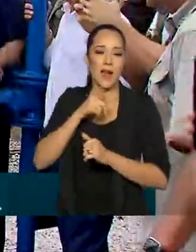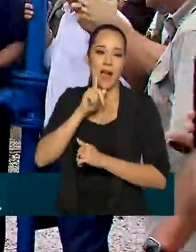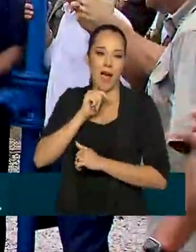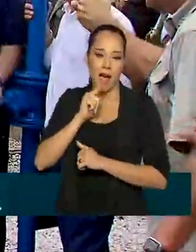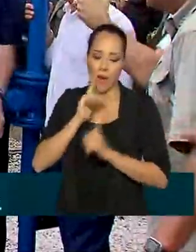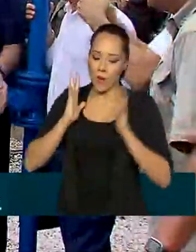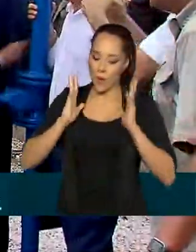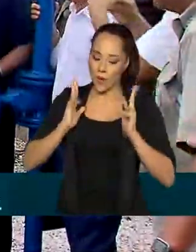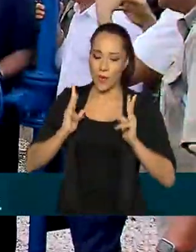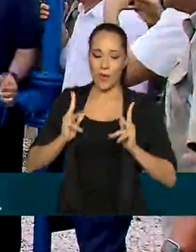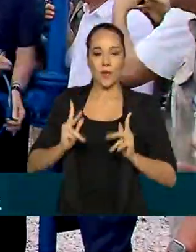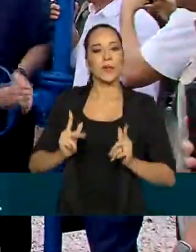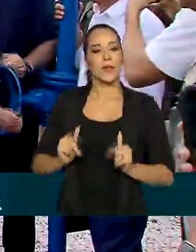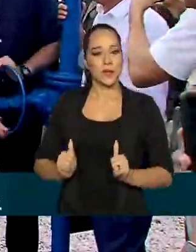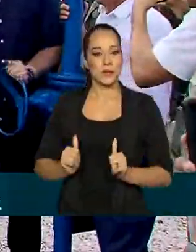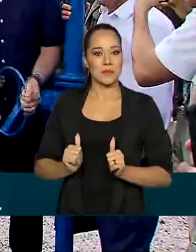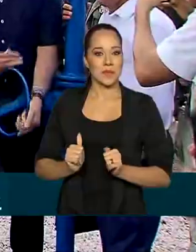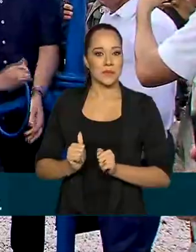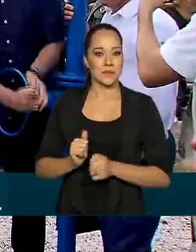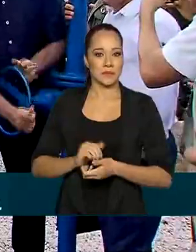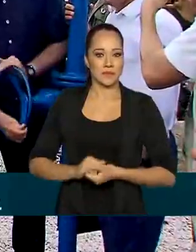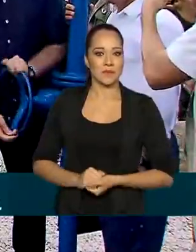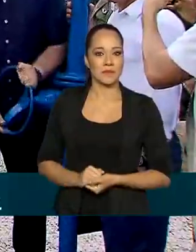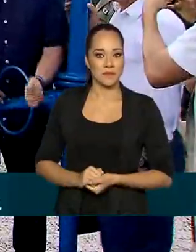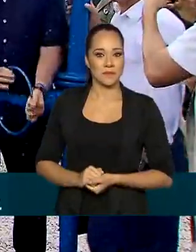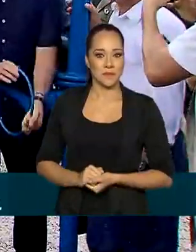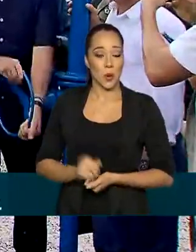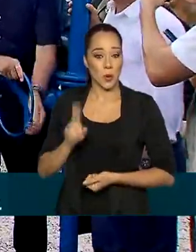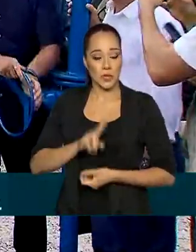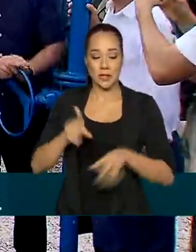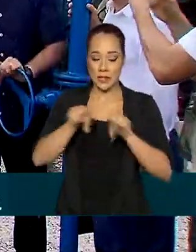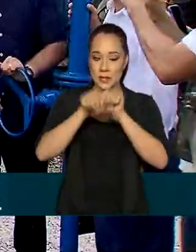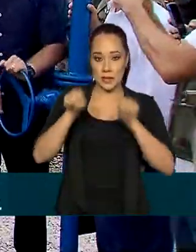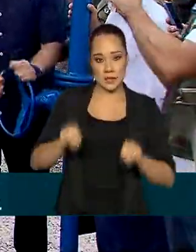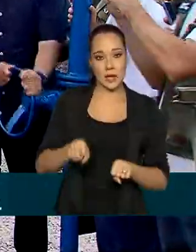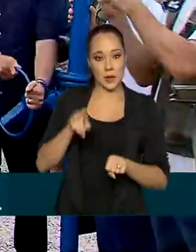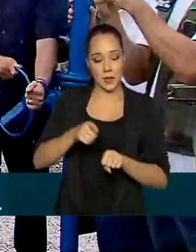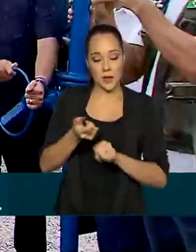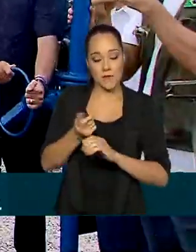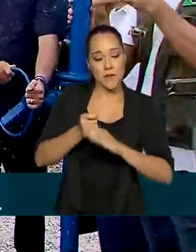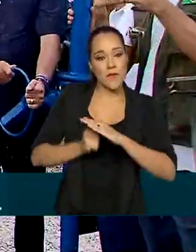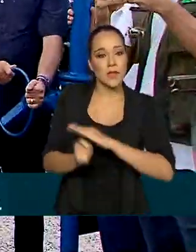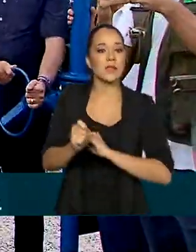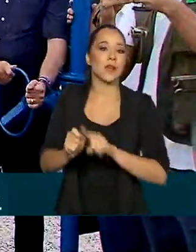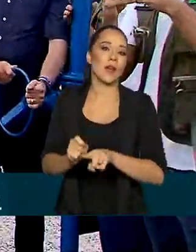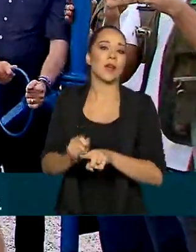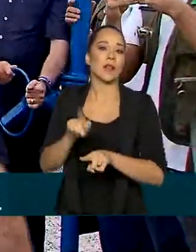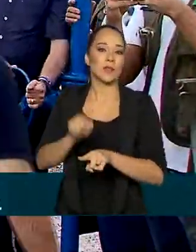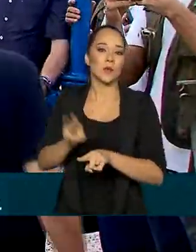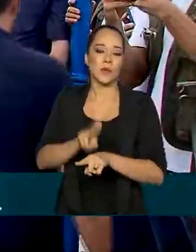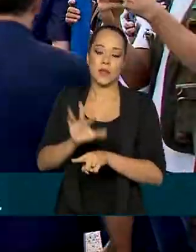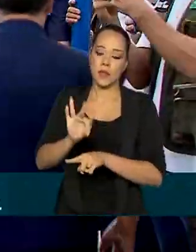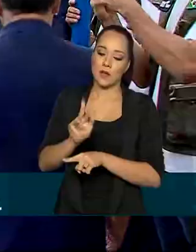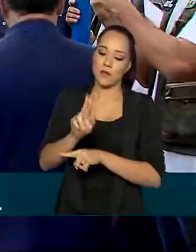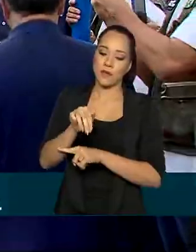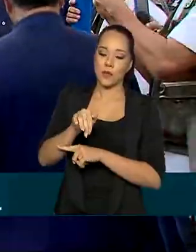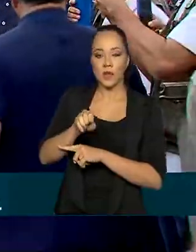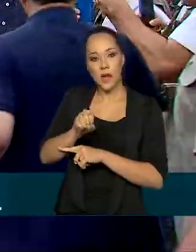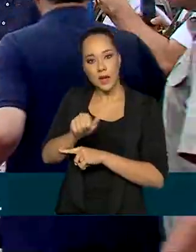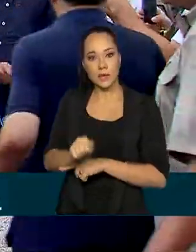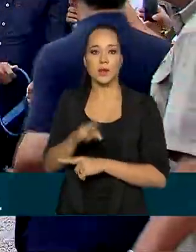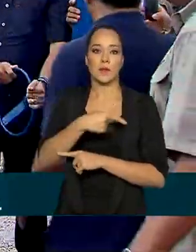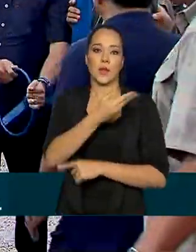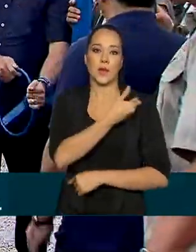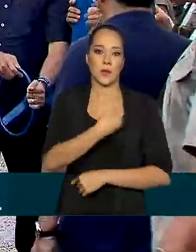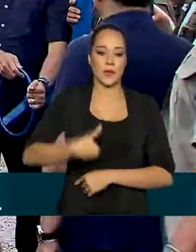tratada dentro desse sistema de abastecimento, financiado via Funasa pelo governo